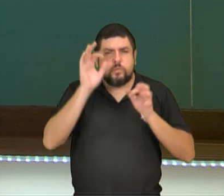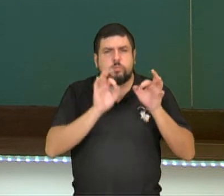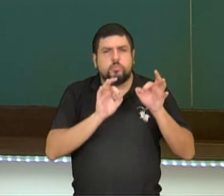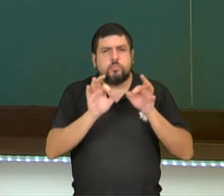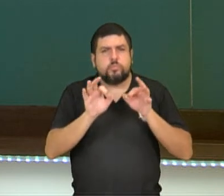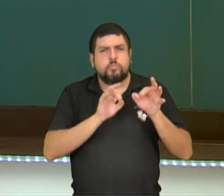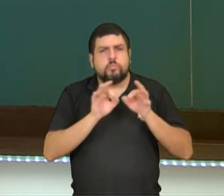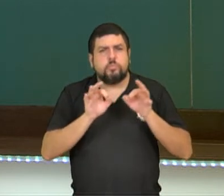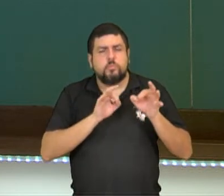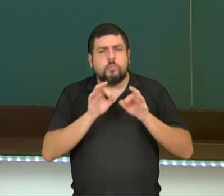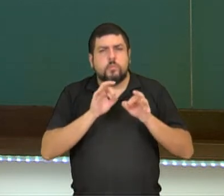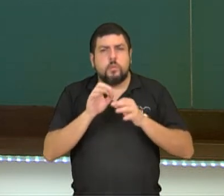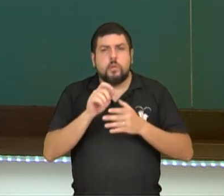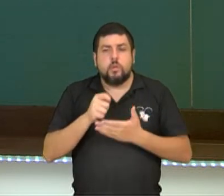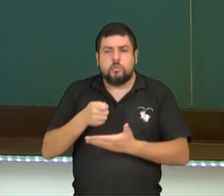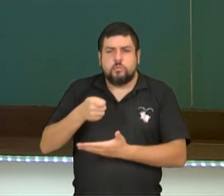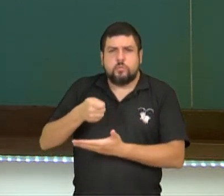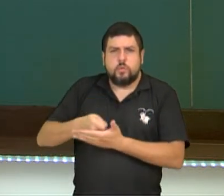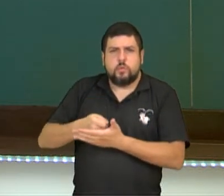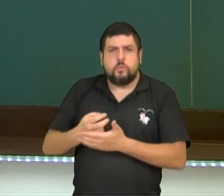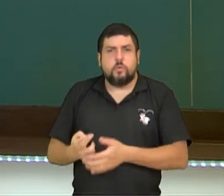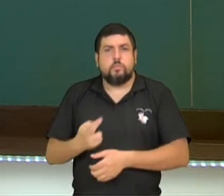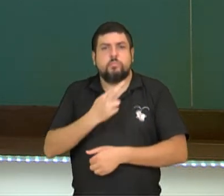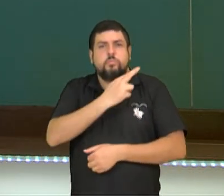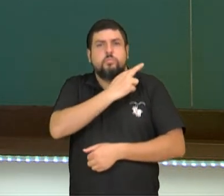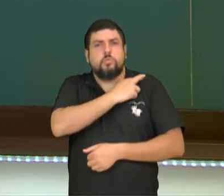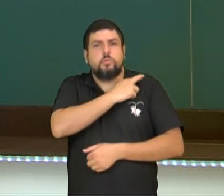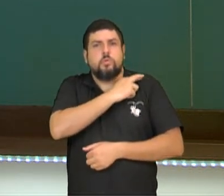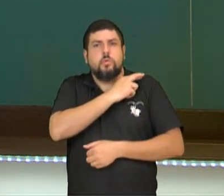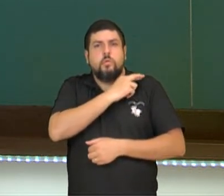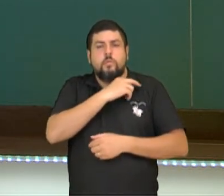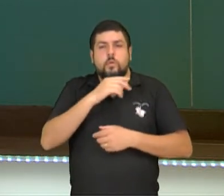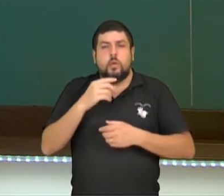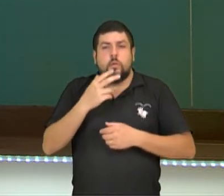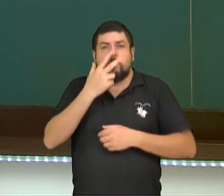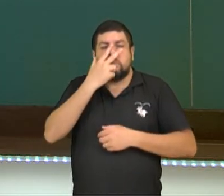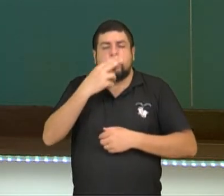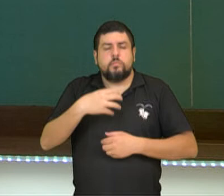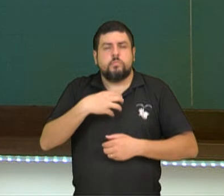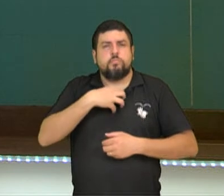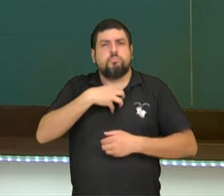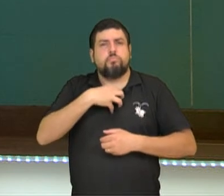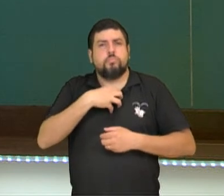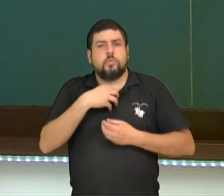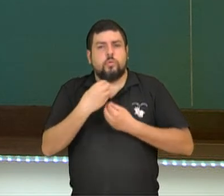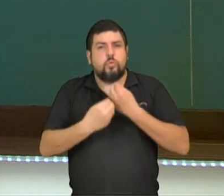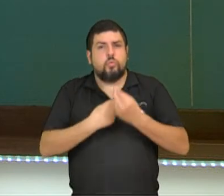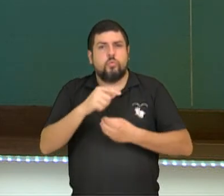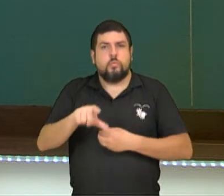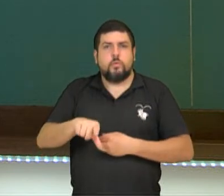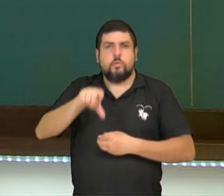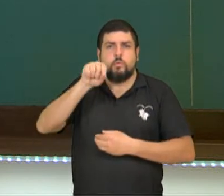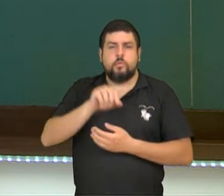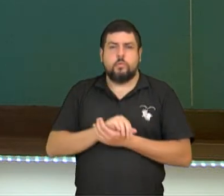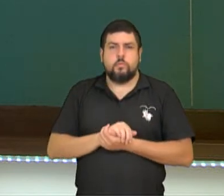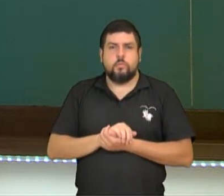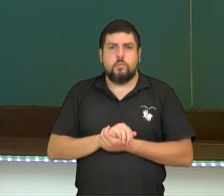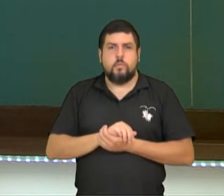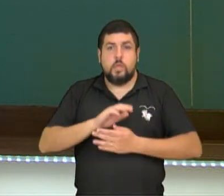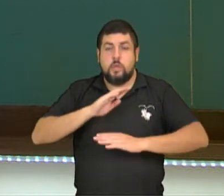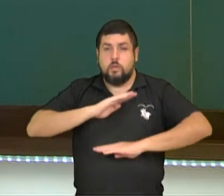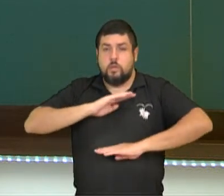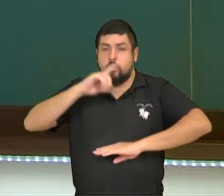orientam nas nossas escolhas cotidianas. Quando eu tenho uma situação difícil e eu preciso